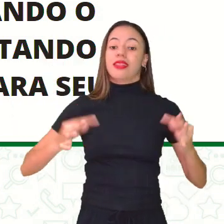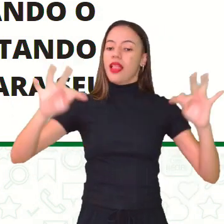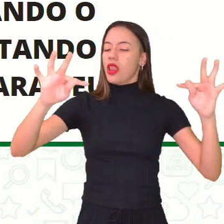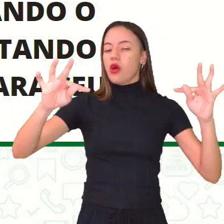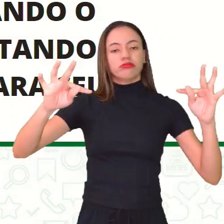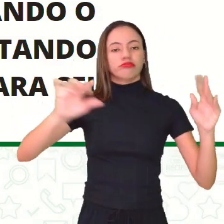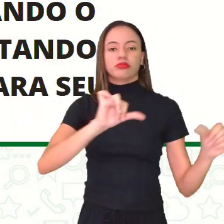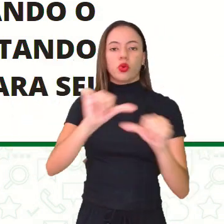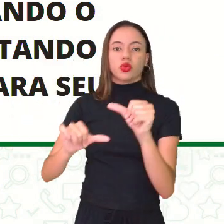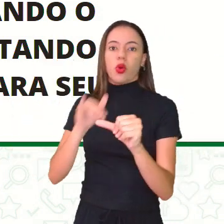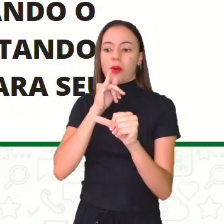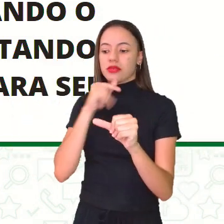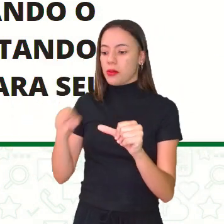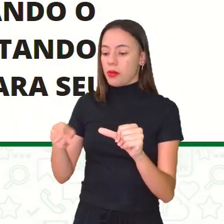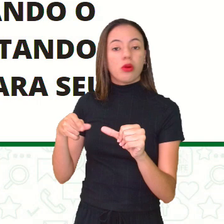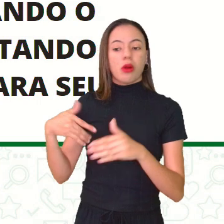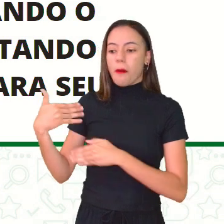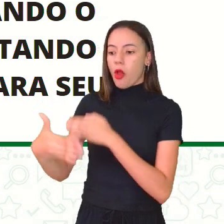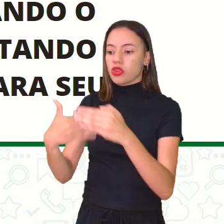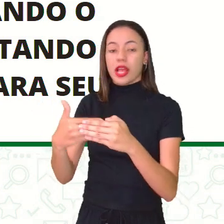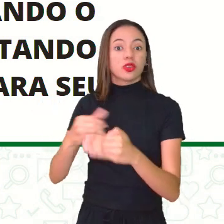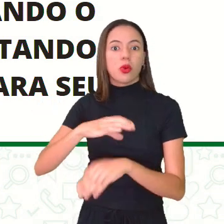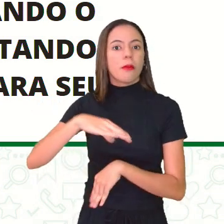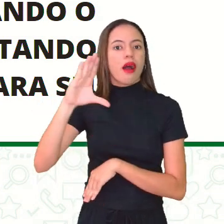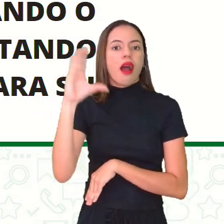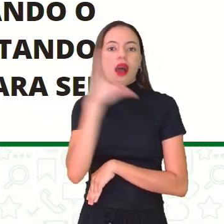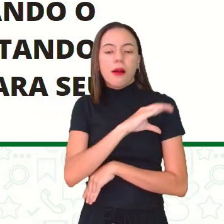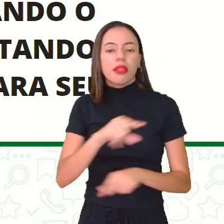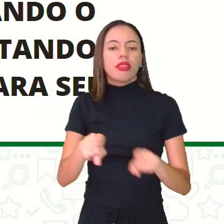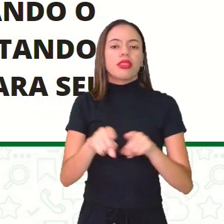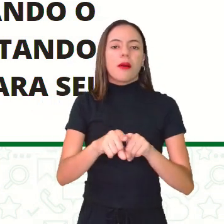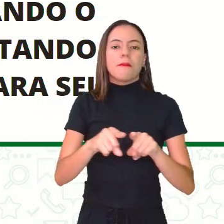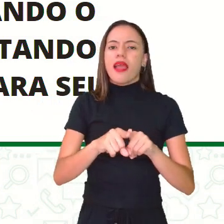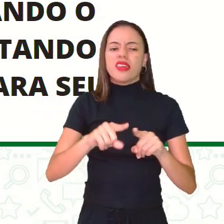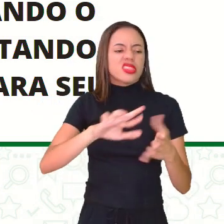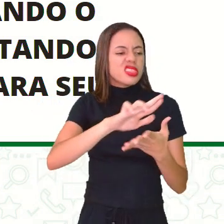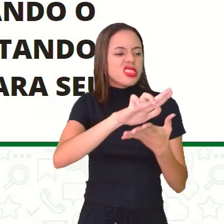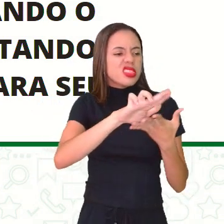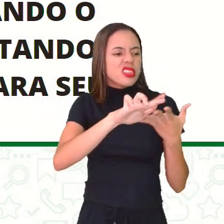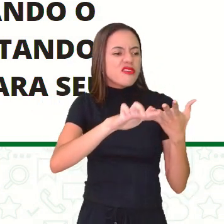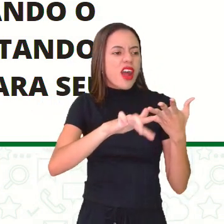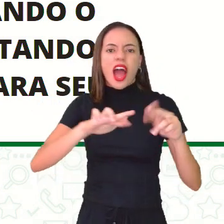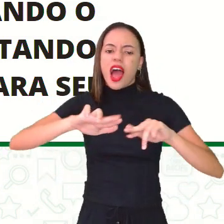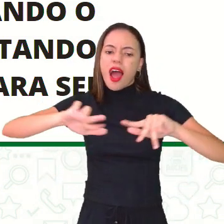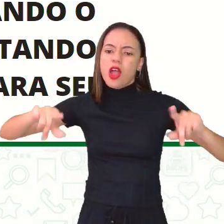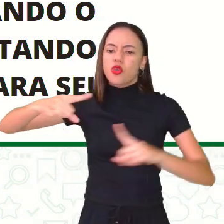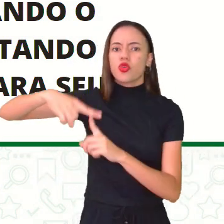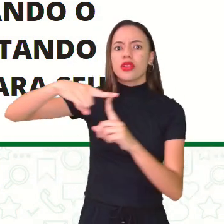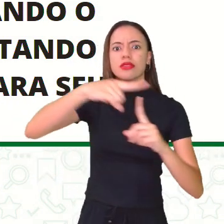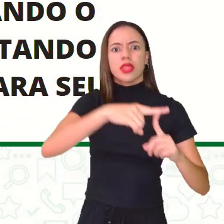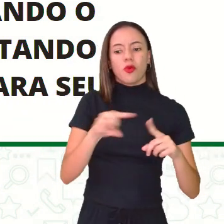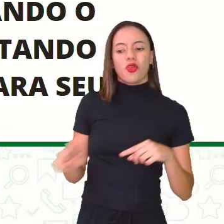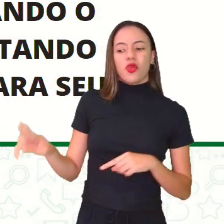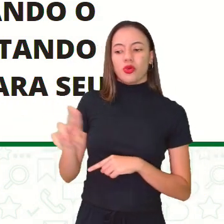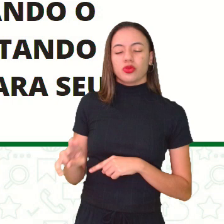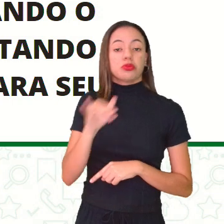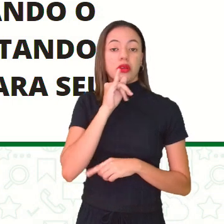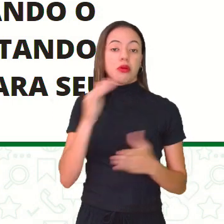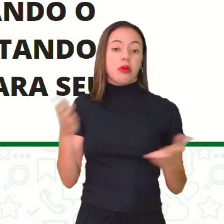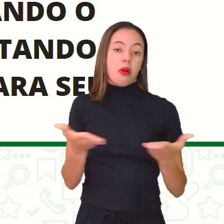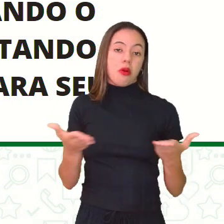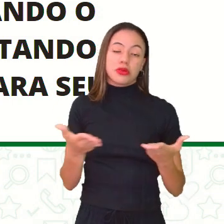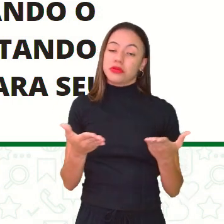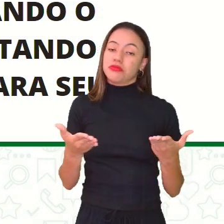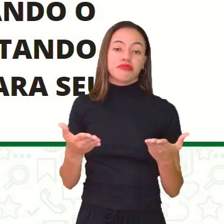acelerou o processo e possibilitou a maior diversidade para seu uso. Hoje em dia a gente pode fazer vários